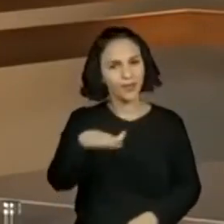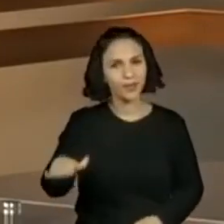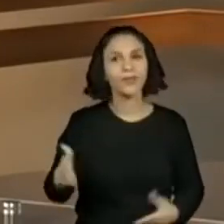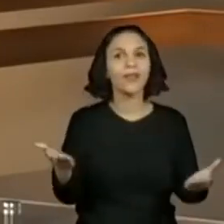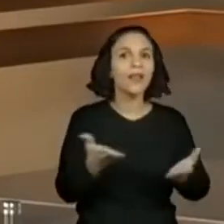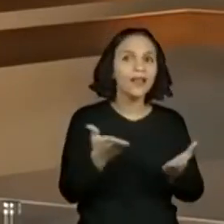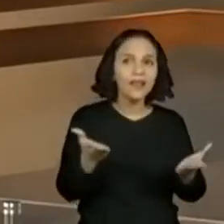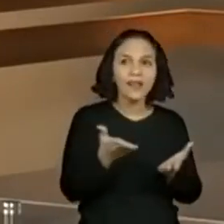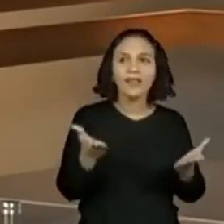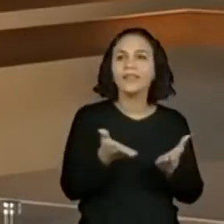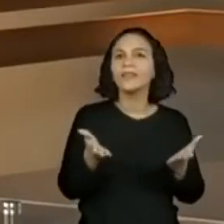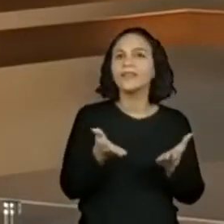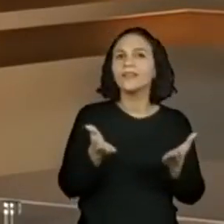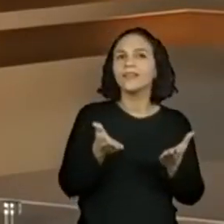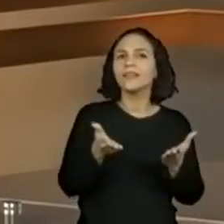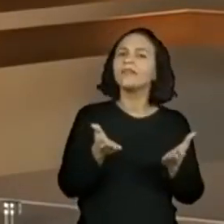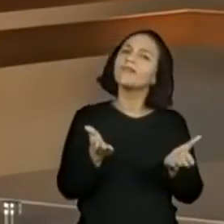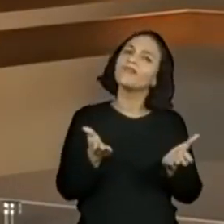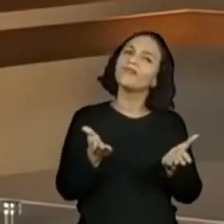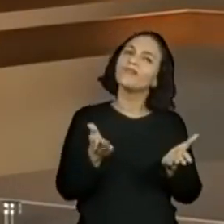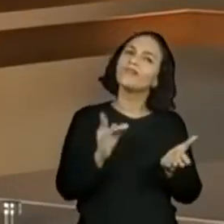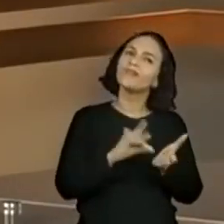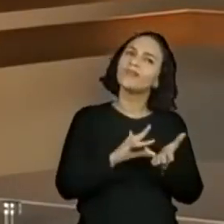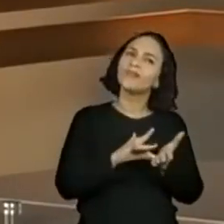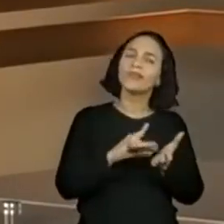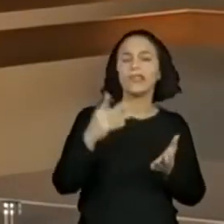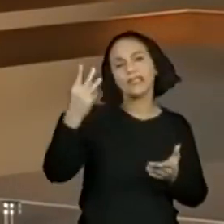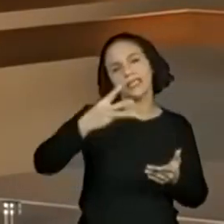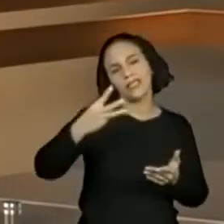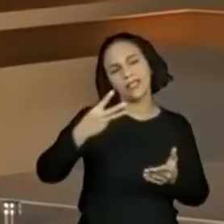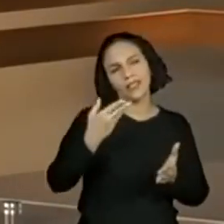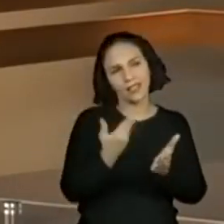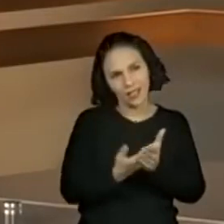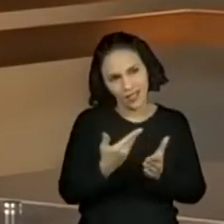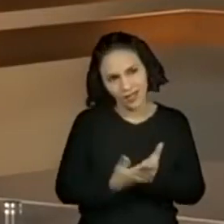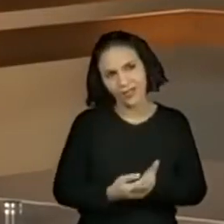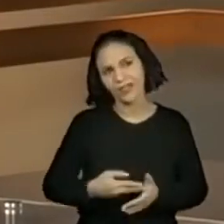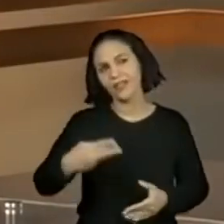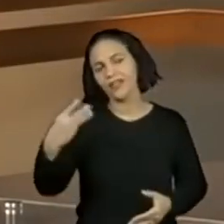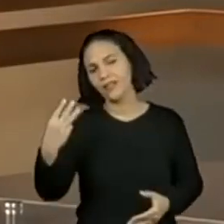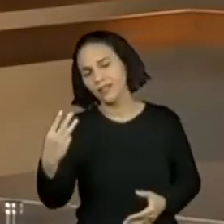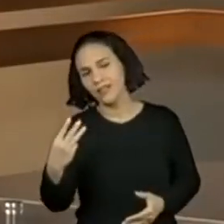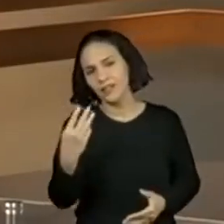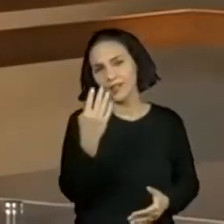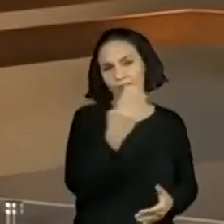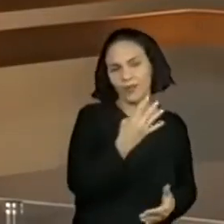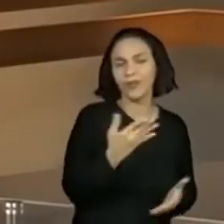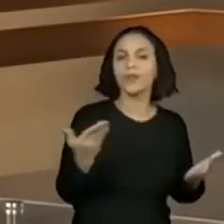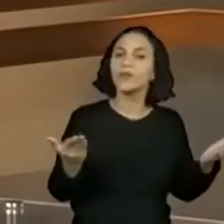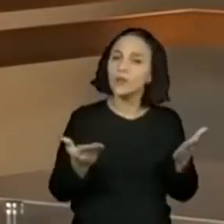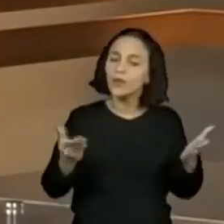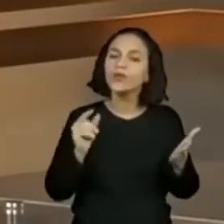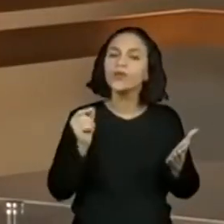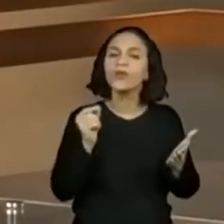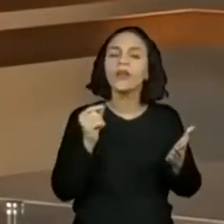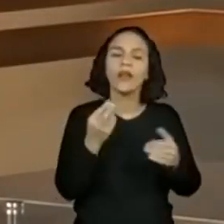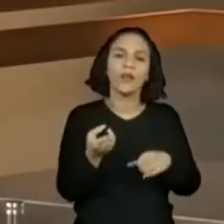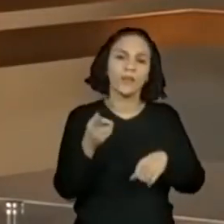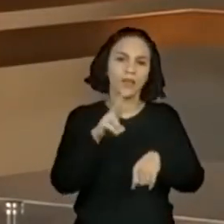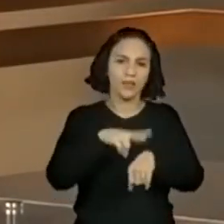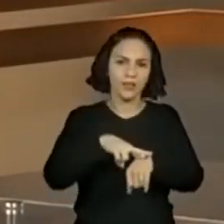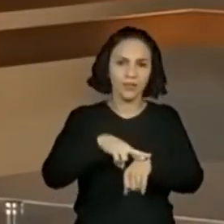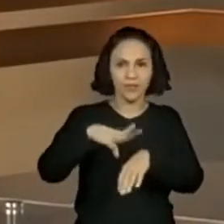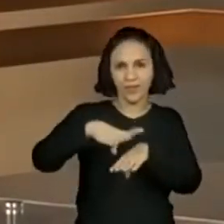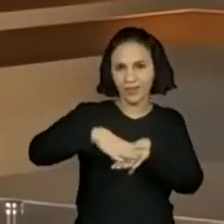que é nosso... Na verdade, terceira aula. Terceira e quarta aula, né? Hoje. De recuperação de